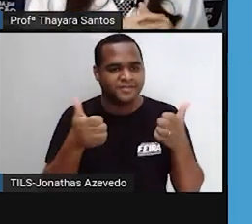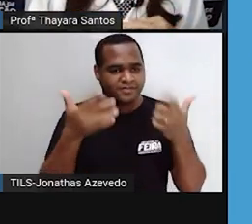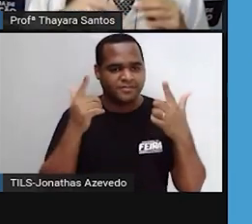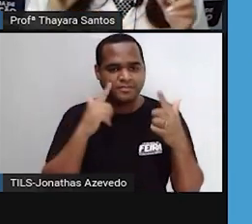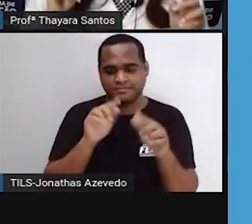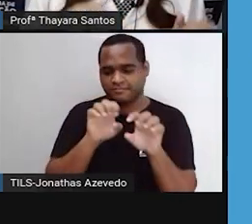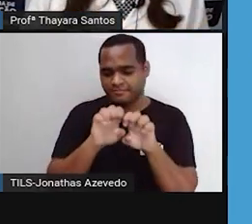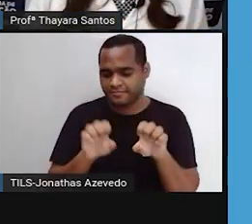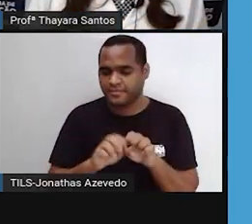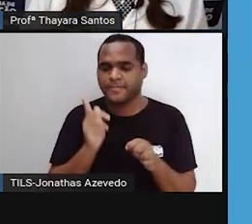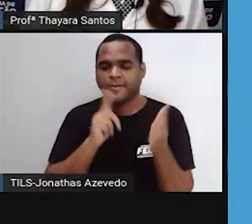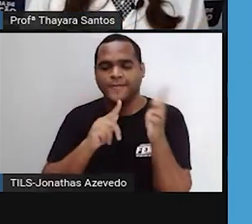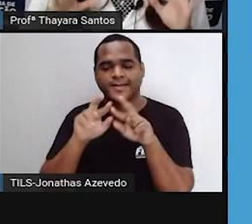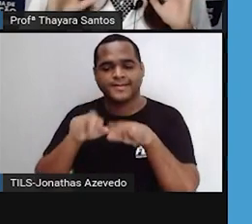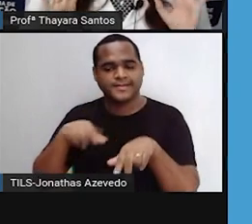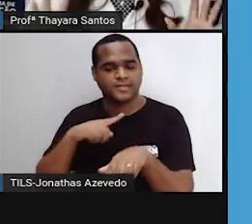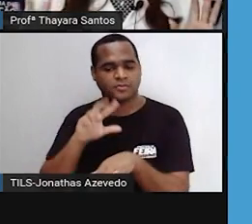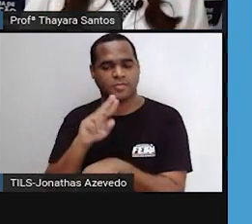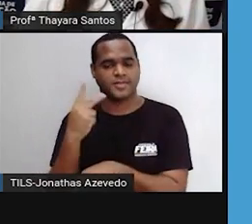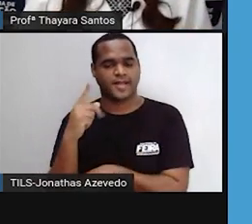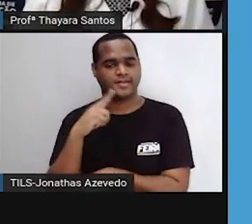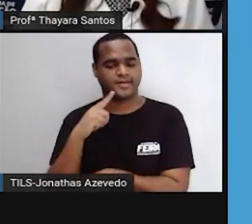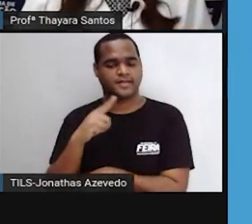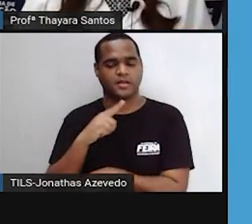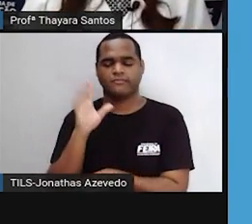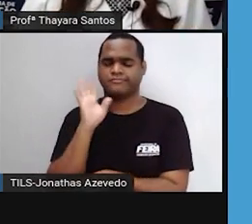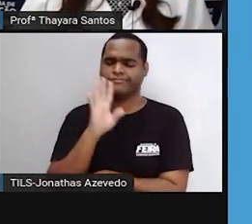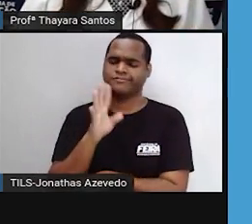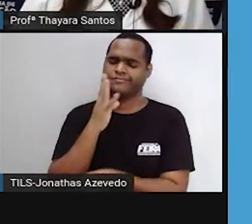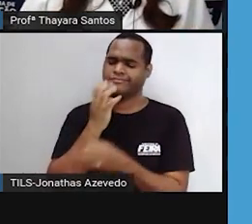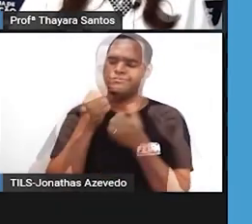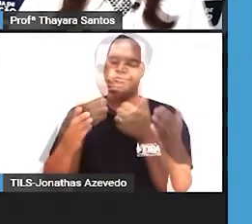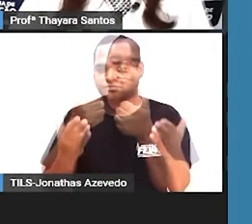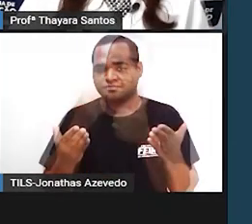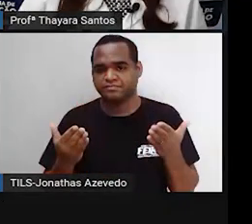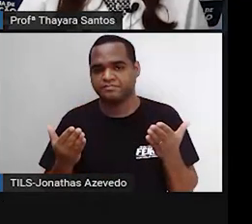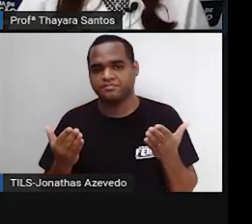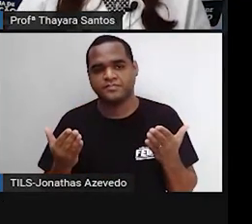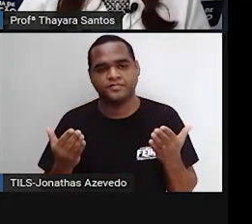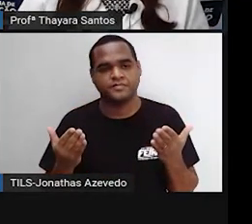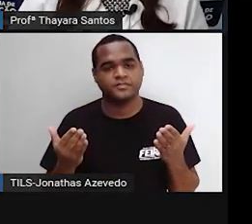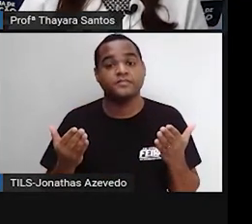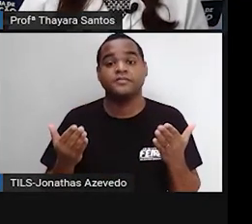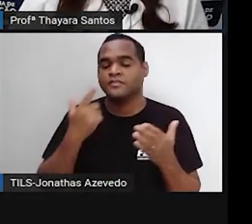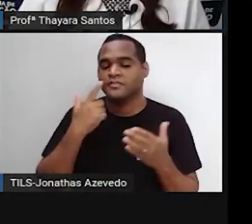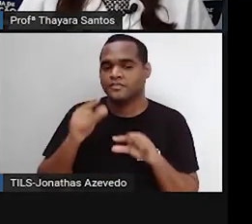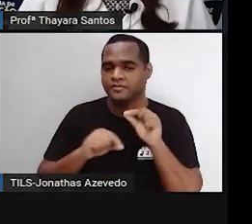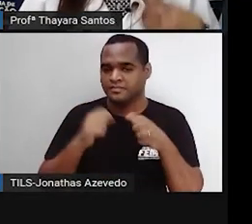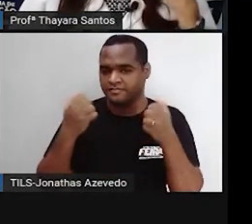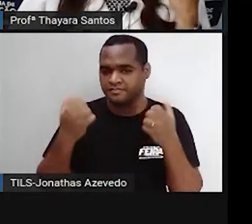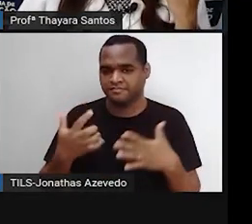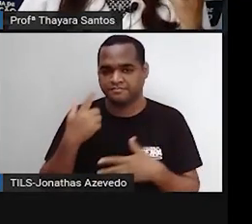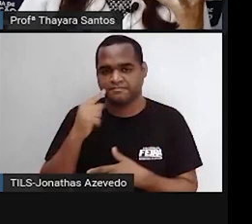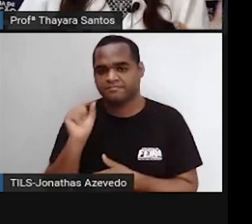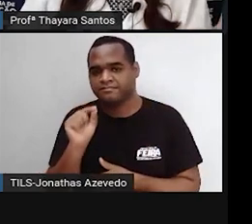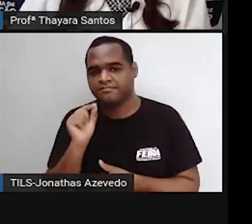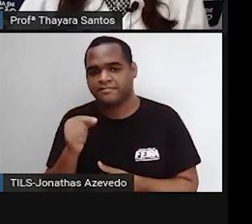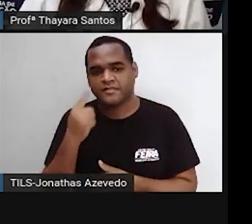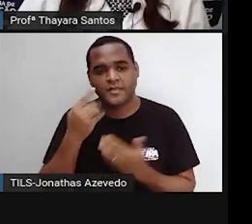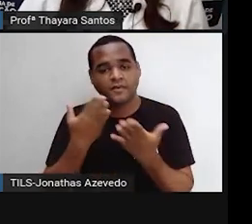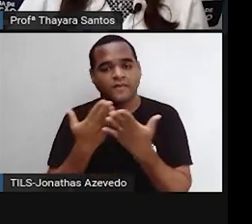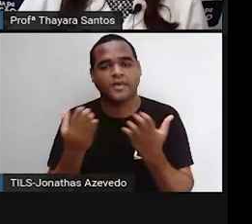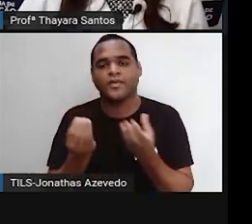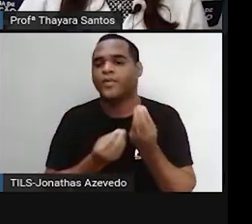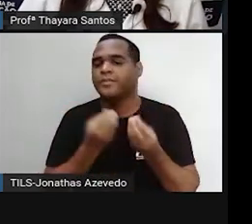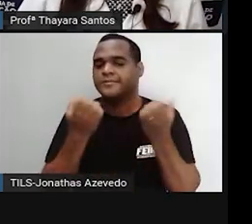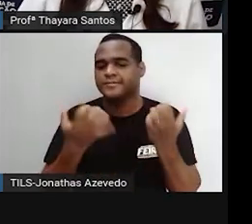das estruturas que estão lá e ele mostra o nome. Então, é muito legal. Vocês vão ver aqui agora. Então, vamos lá enxergar como é que a gente